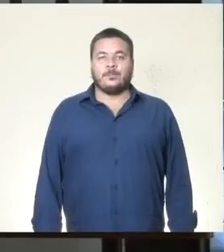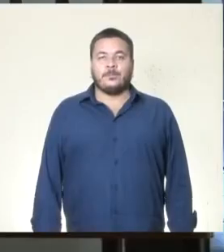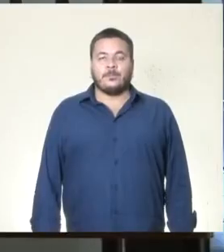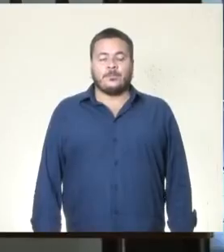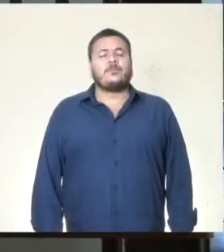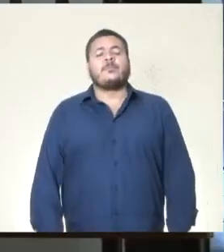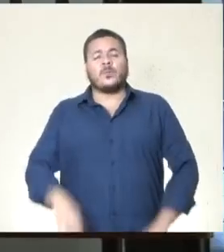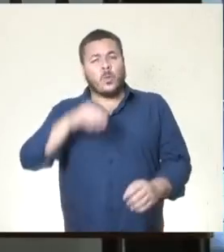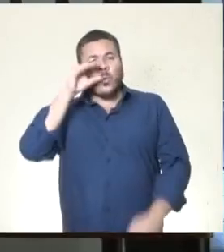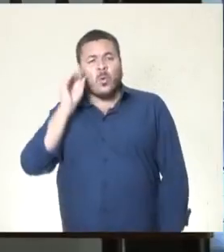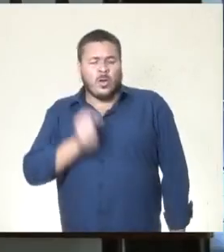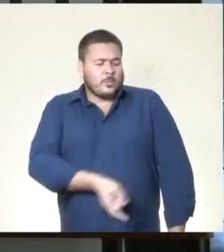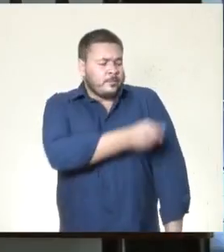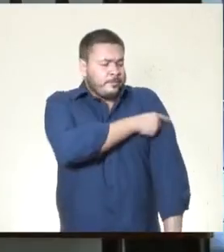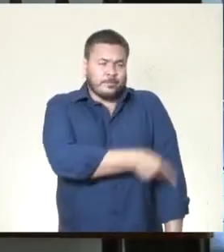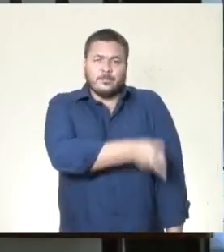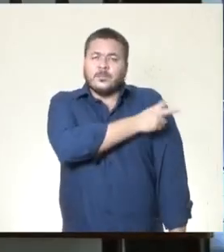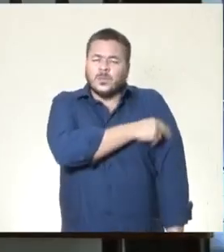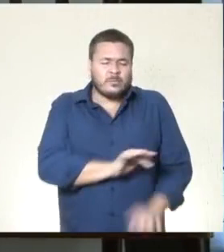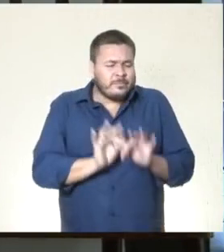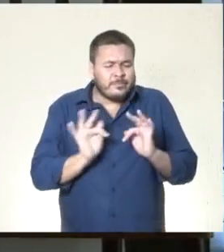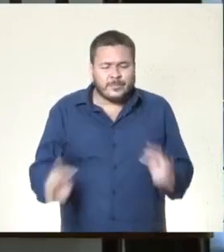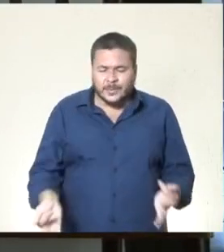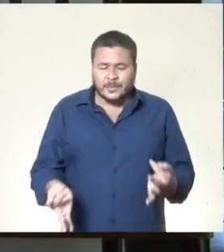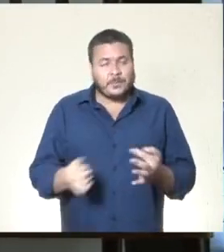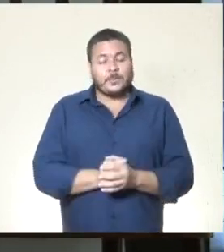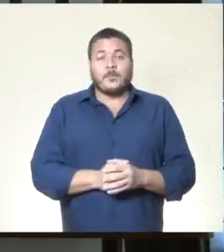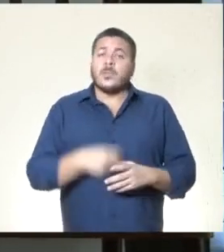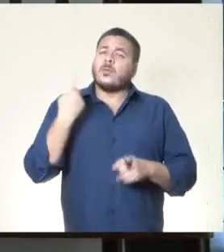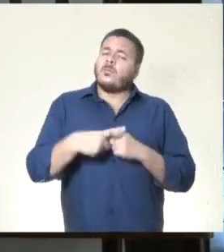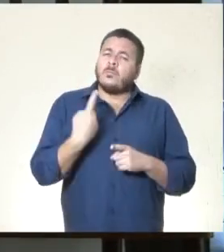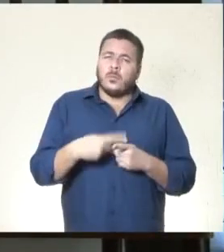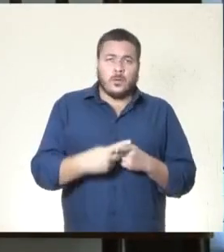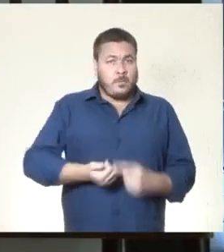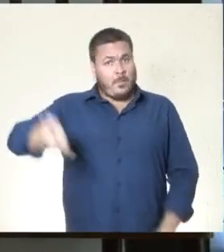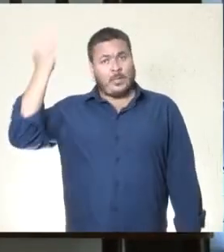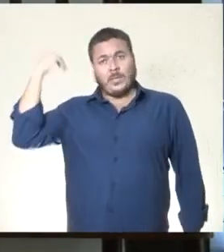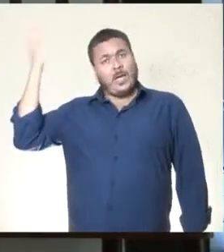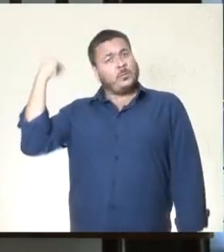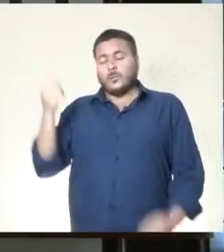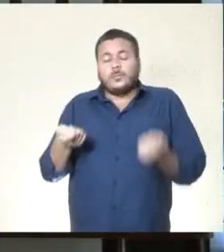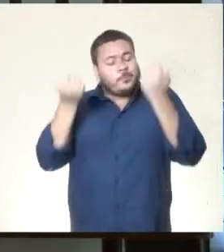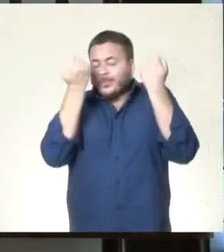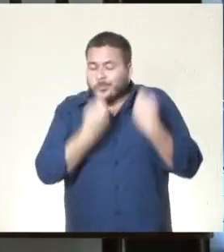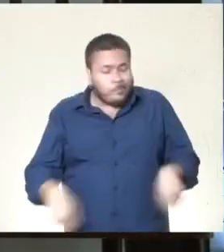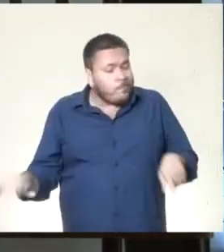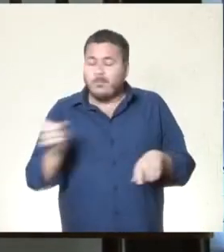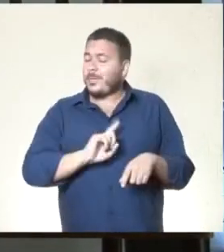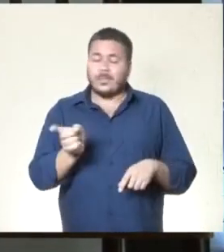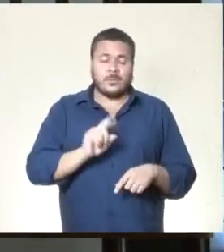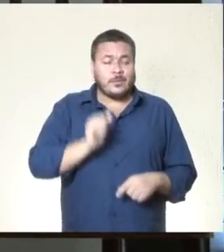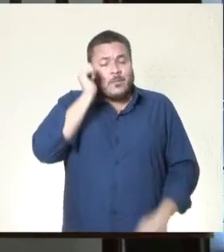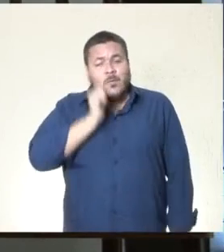E ela então teve o quê? Dois anos só de escola primária. Porque naquele tempo não havia